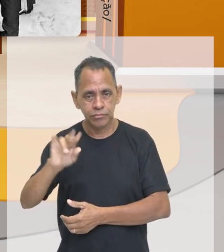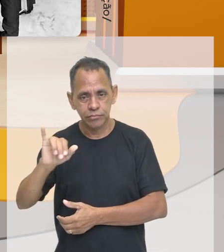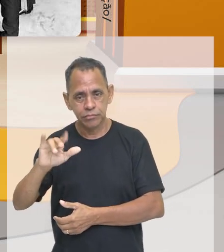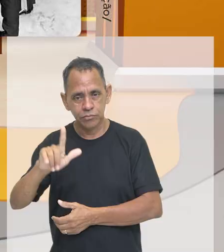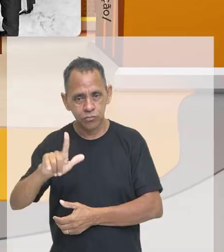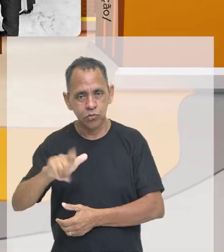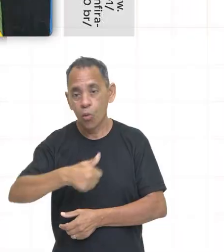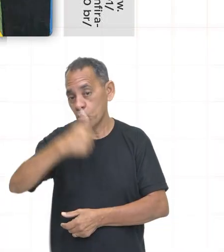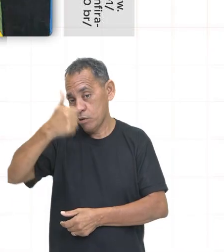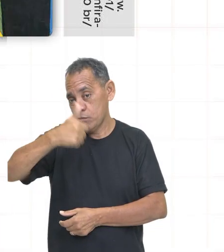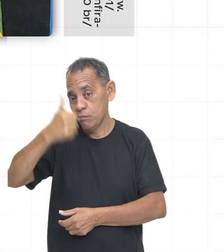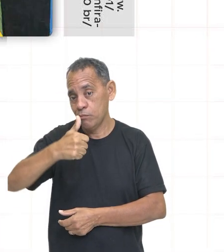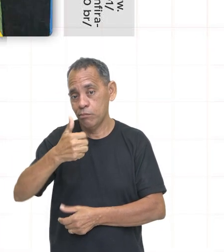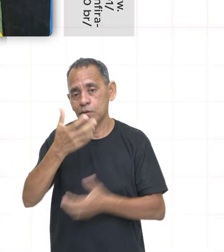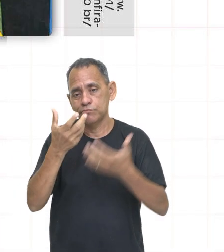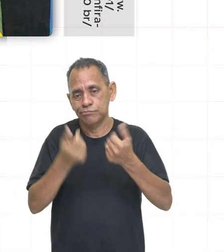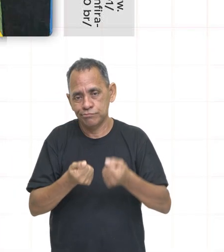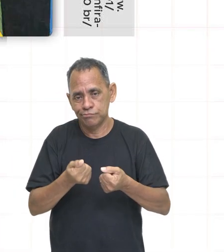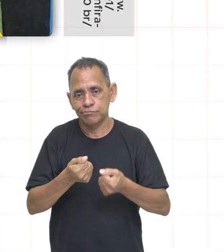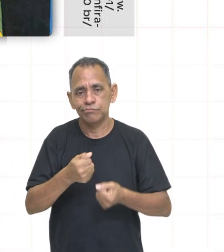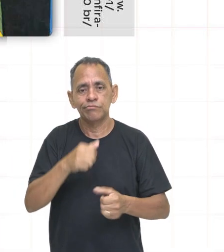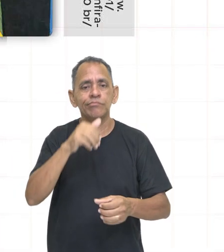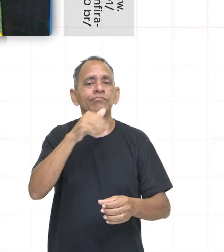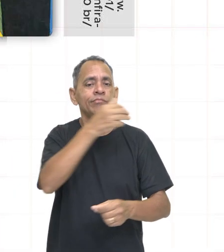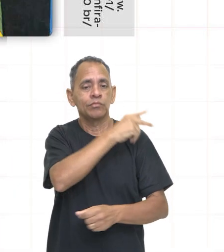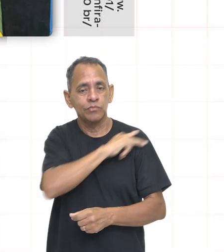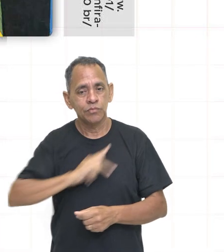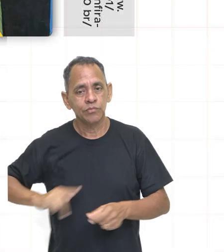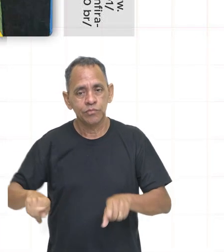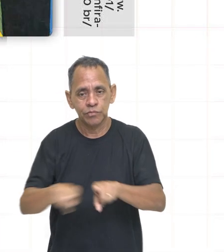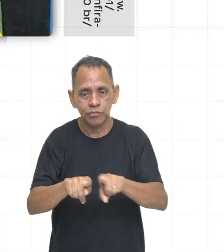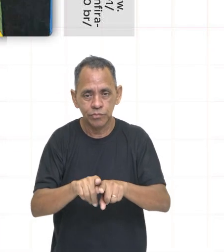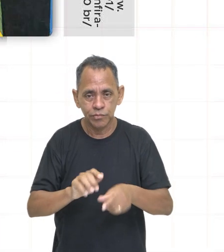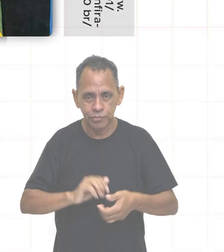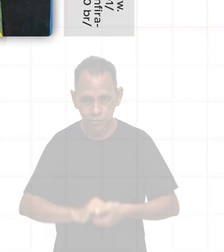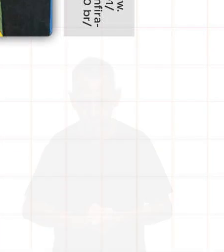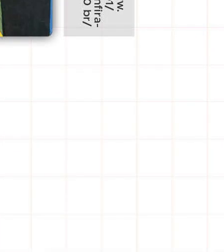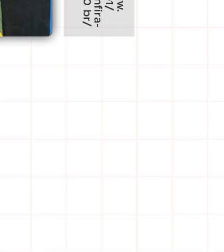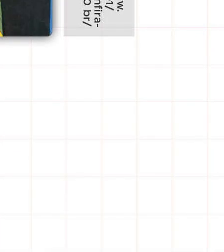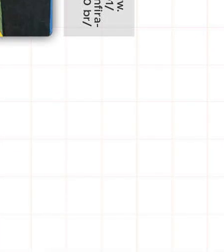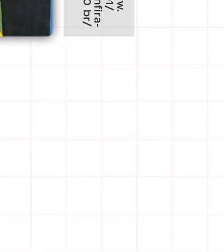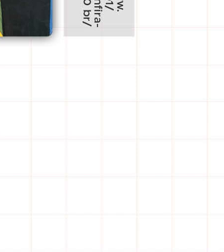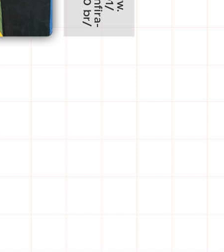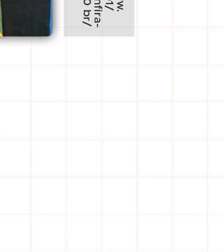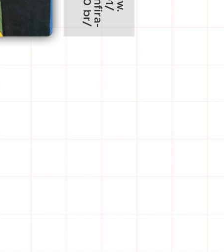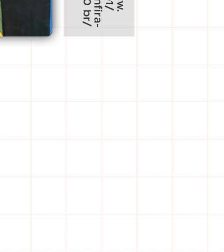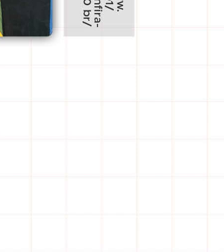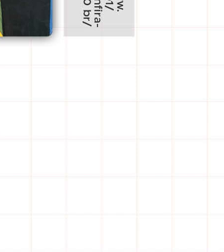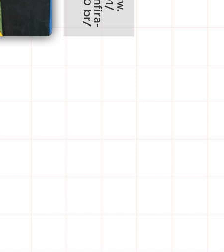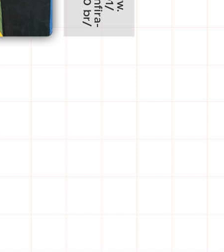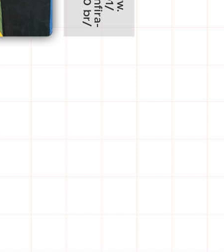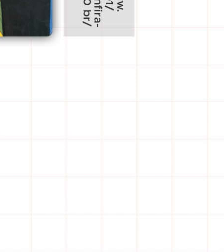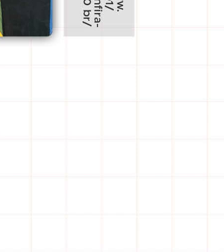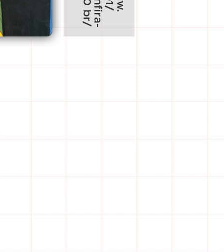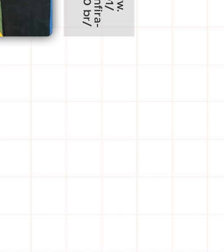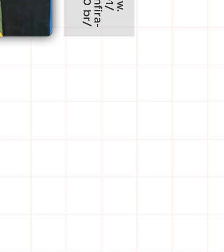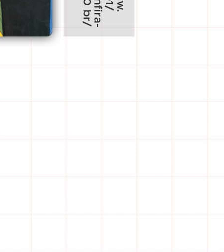Vamos adiante, vamos lá, galera. Vamos verificar, então, como é que foi o governo do José Sarney.